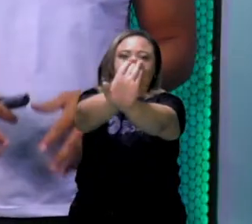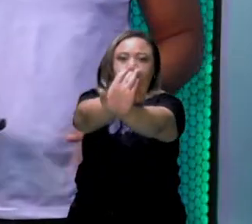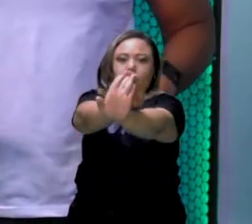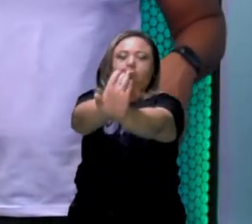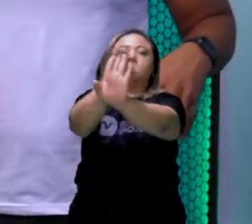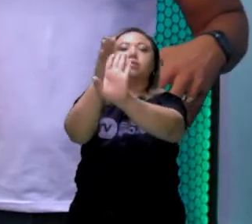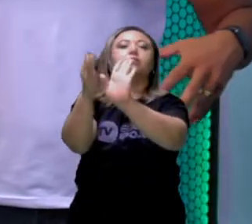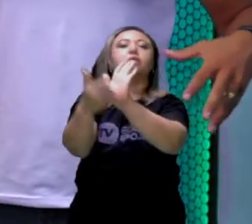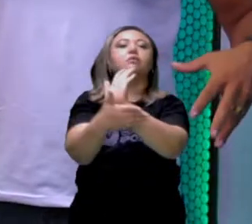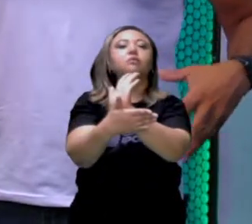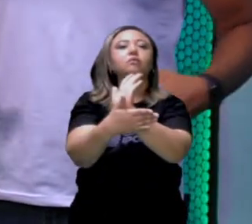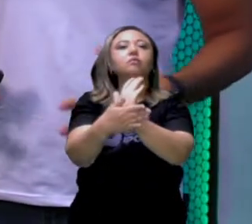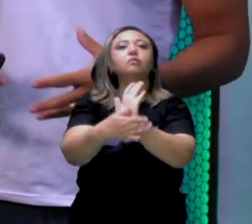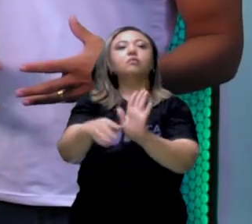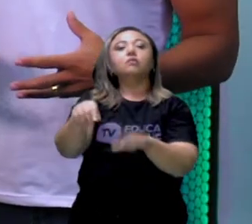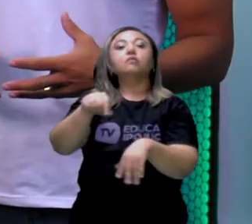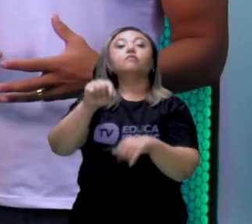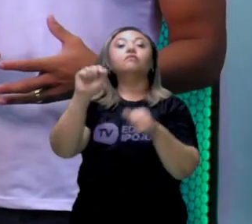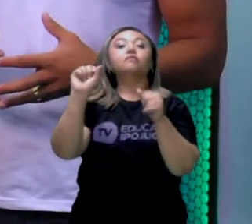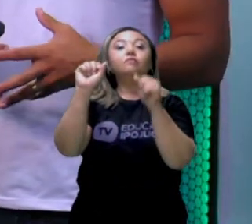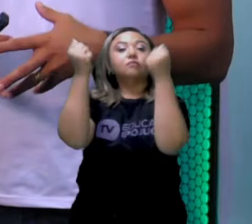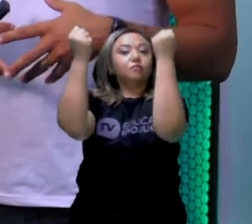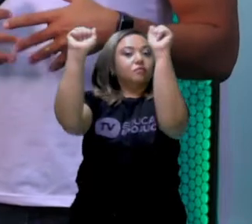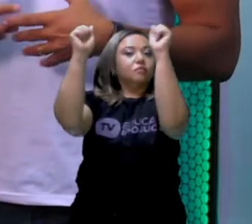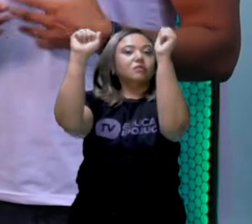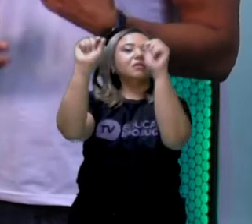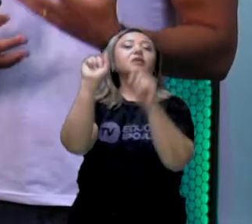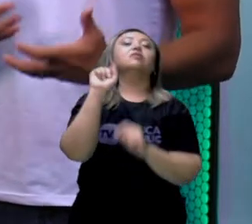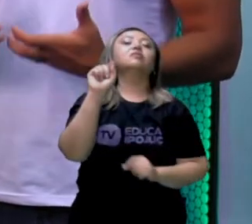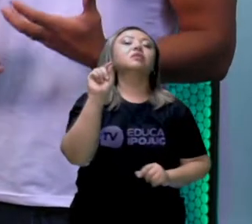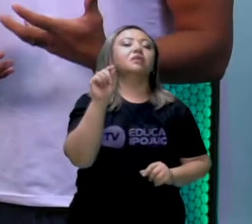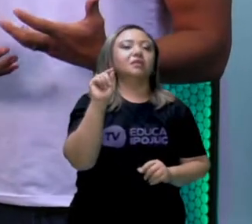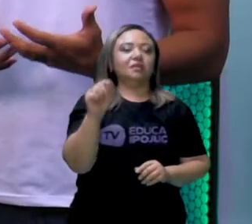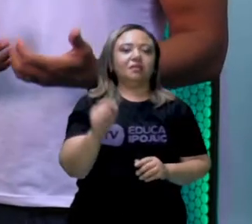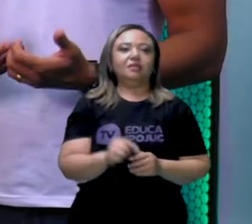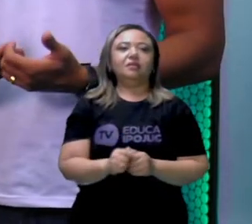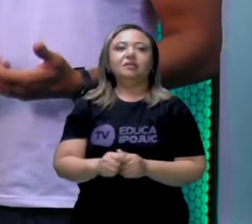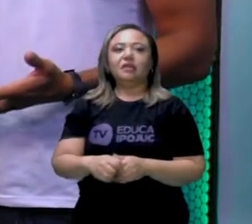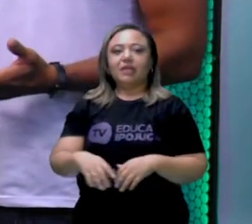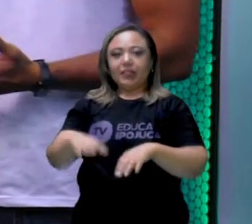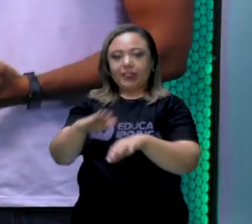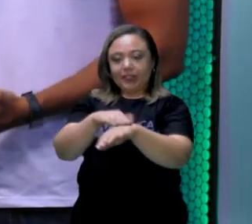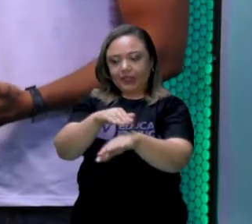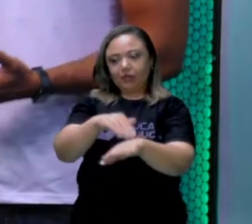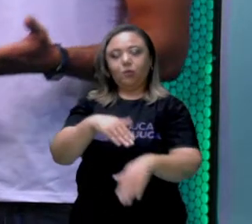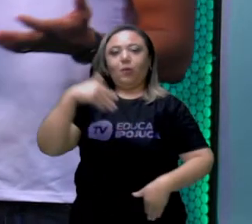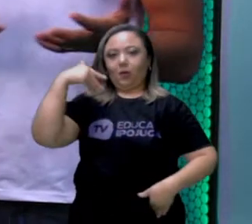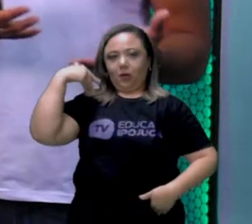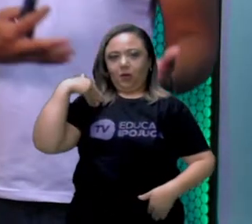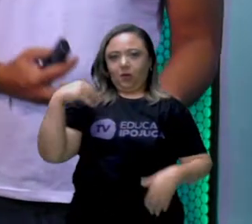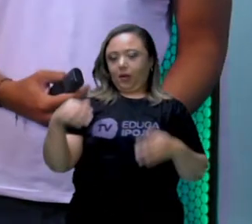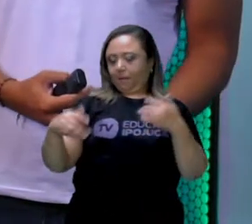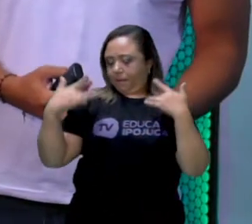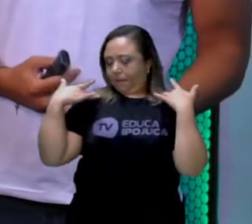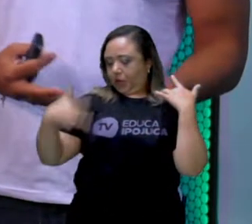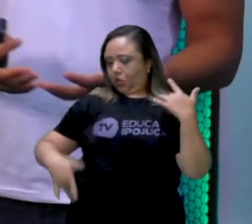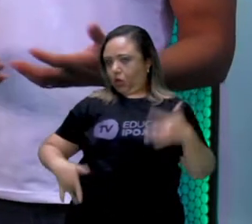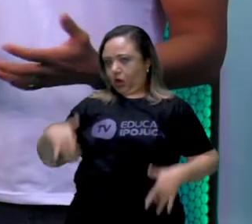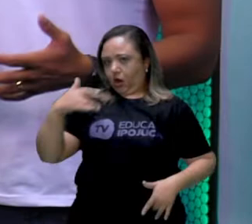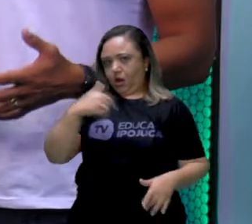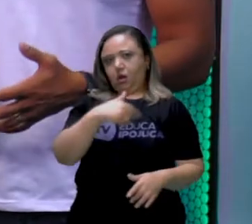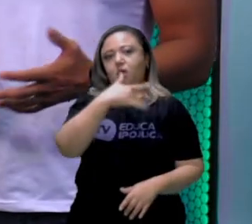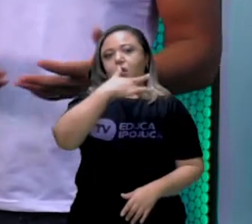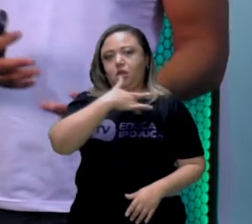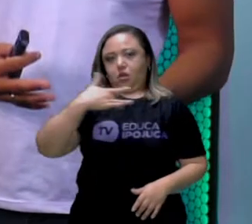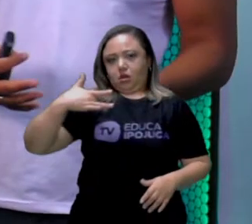condicionamento físico é aquela ginástica que traz consigo exercícios físicos voltados para a melhoria da saúde,